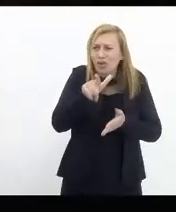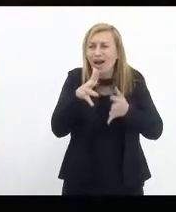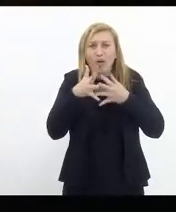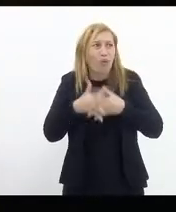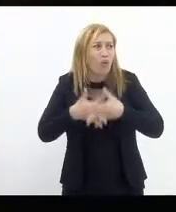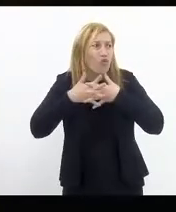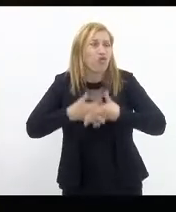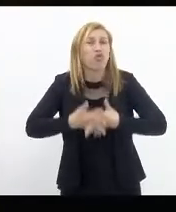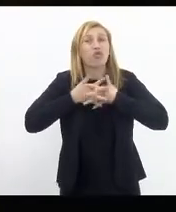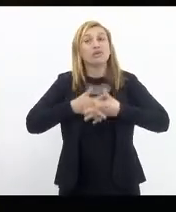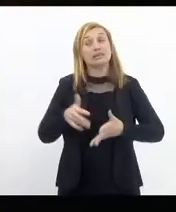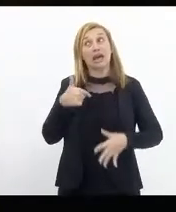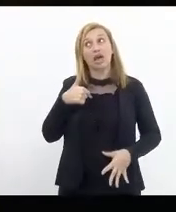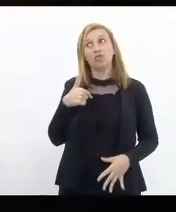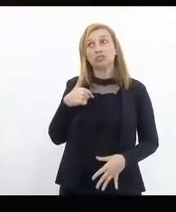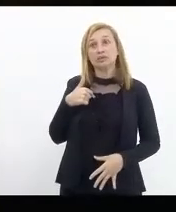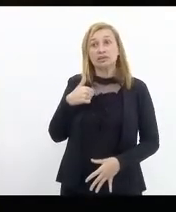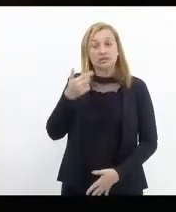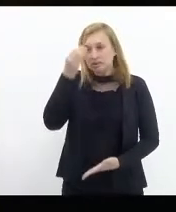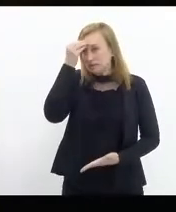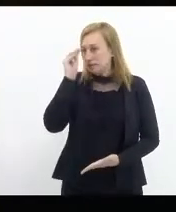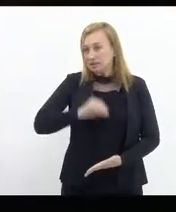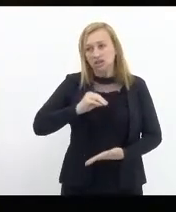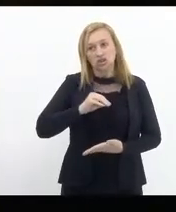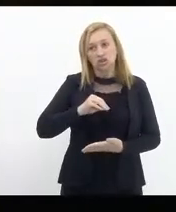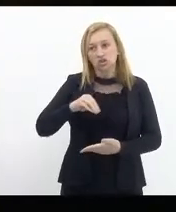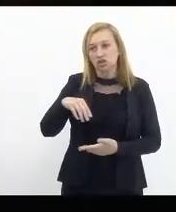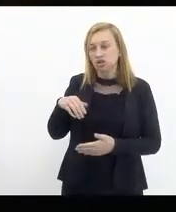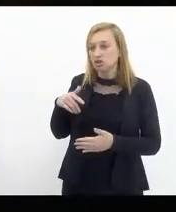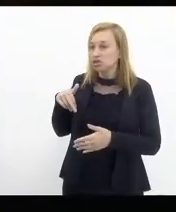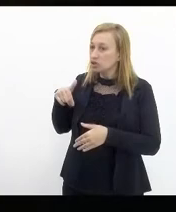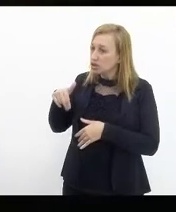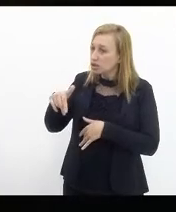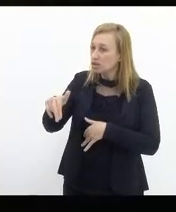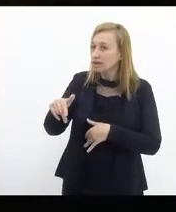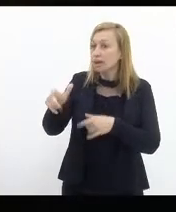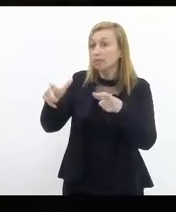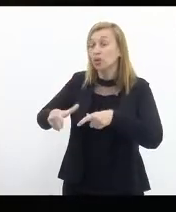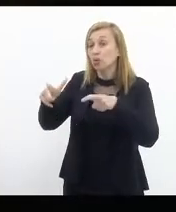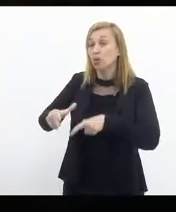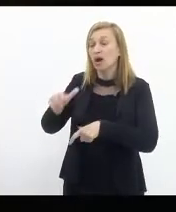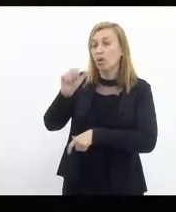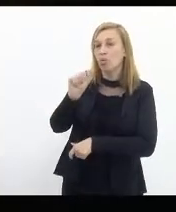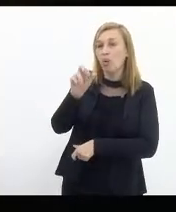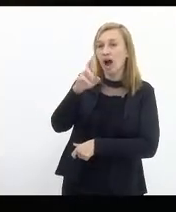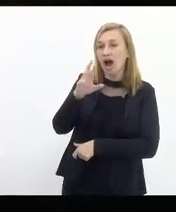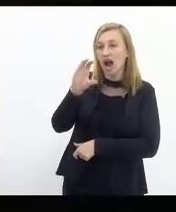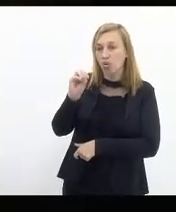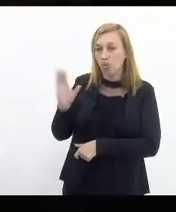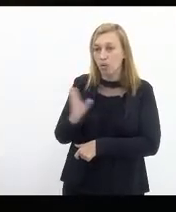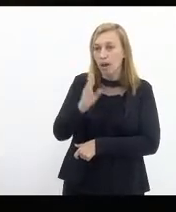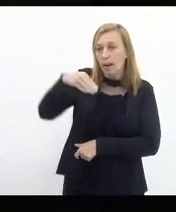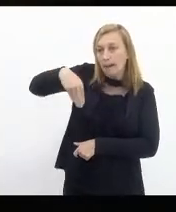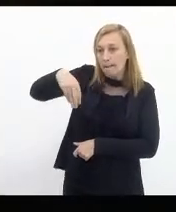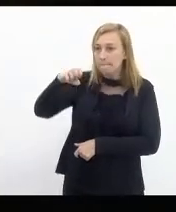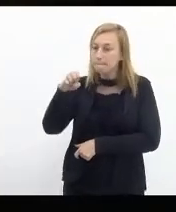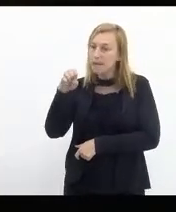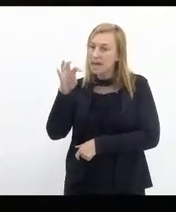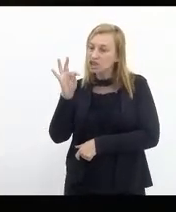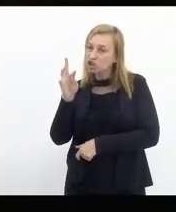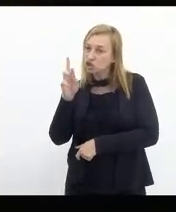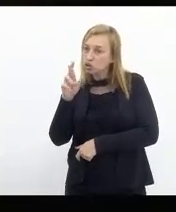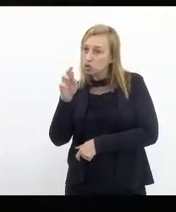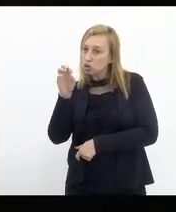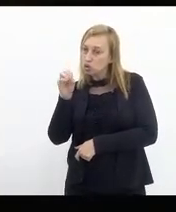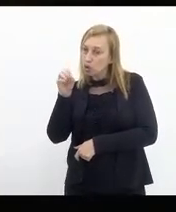que aí eu realmente desisti desse trajeto. O arco metropolitano, eu sempre falei,